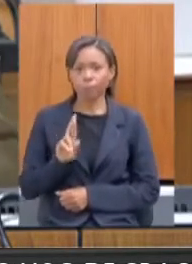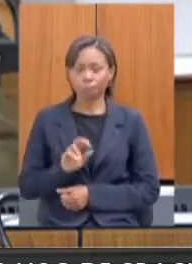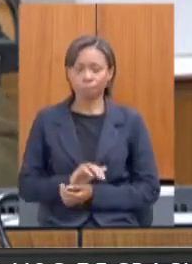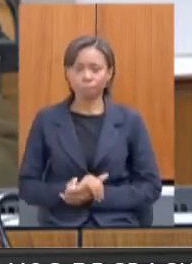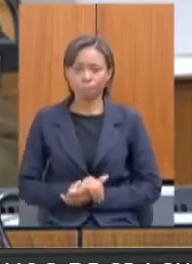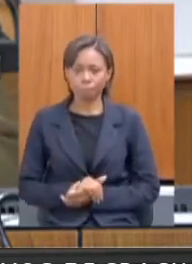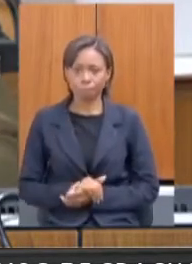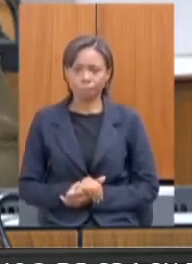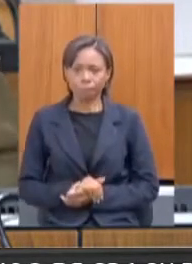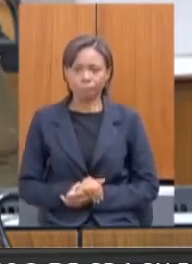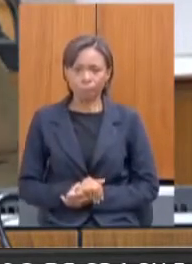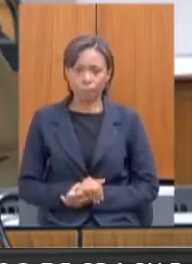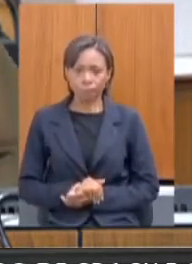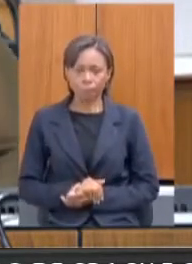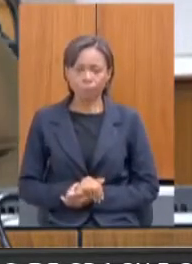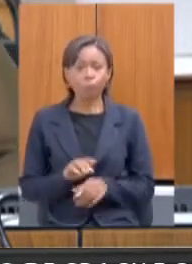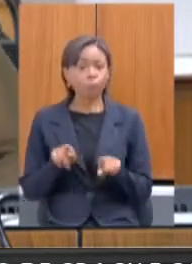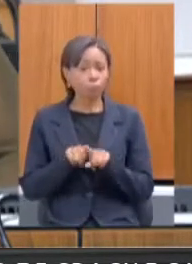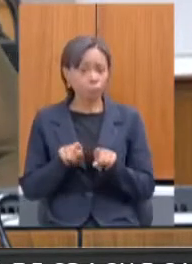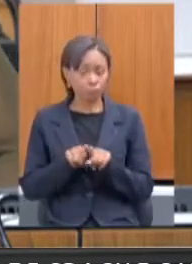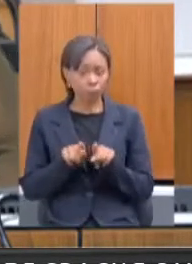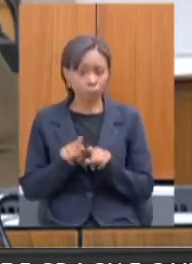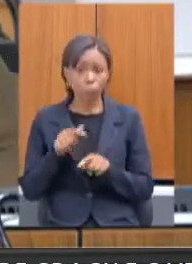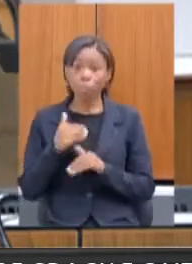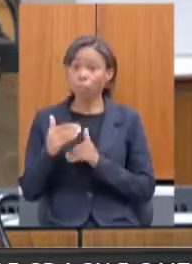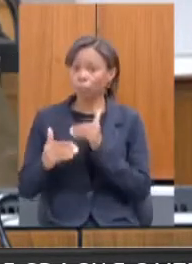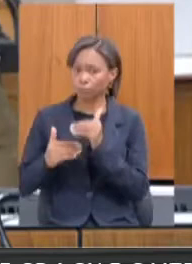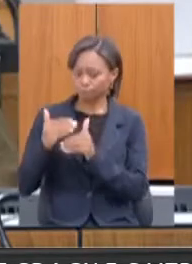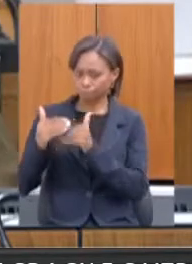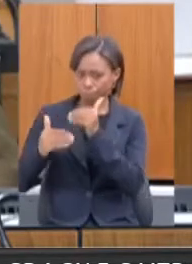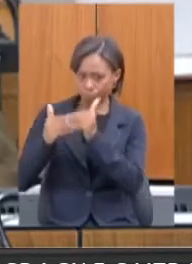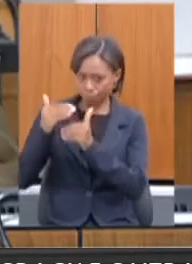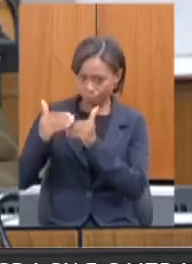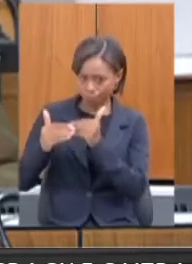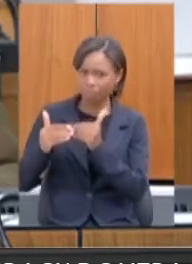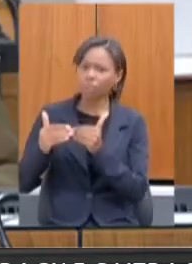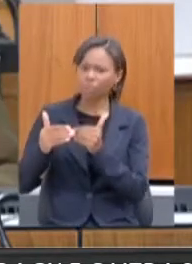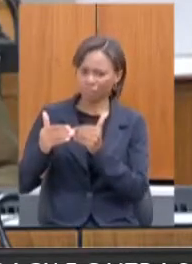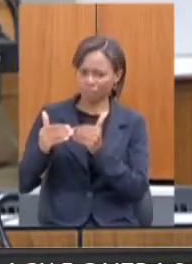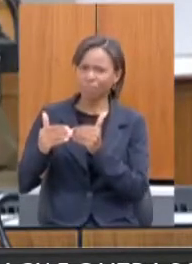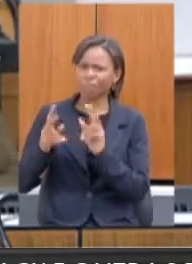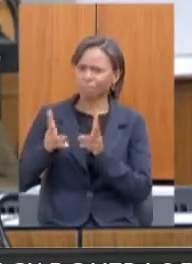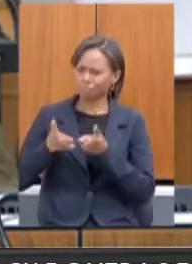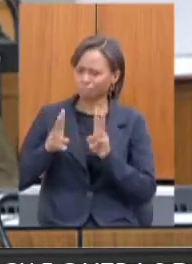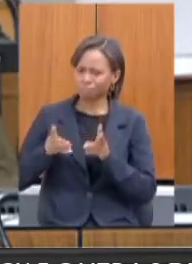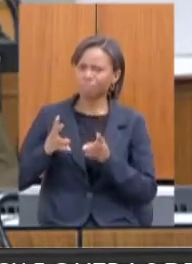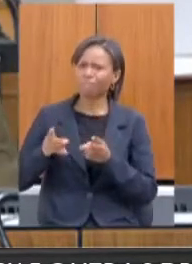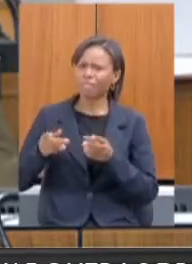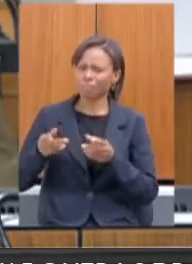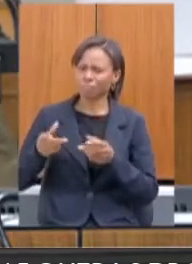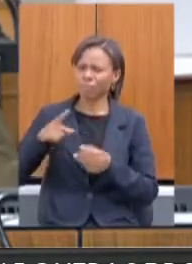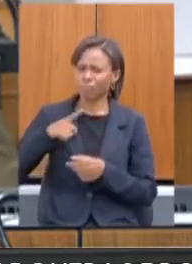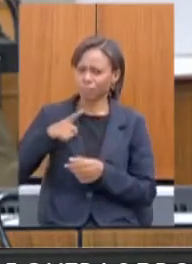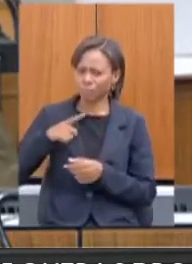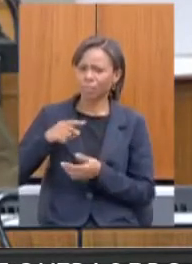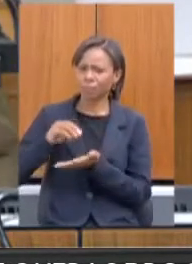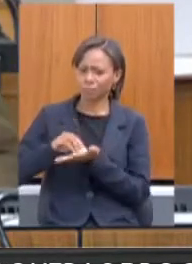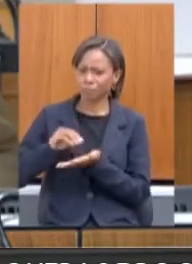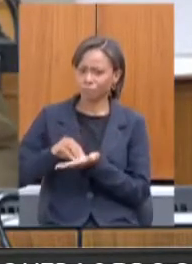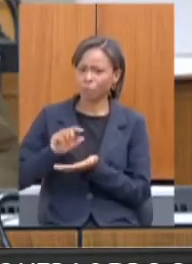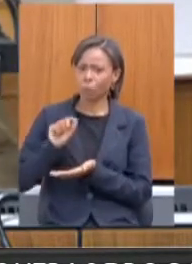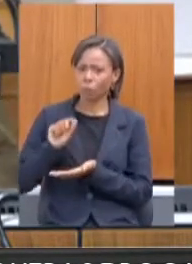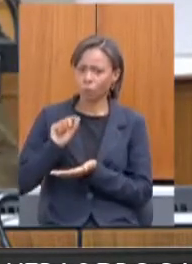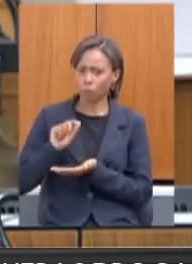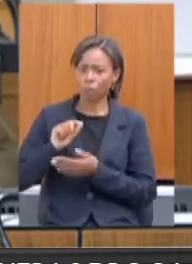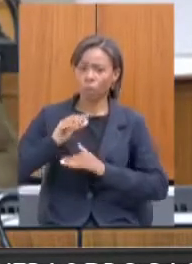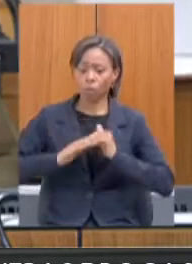por favor. Uma coisa que nós também estamos desenvolvendo e que é uma demanda crescente do mercado são profissionais de